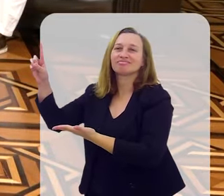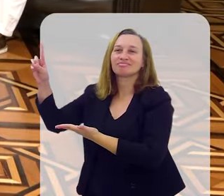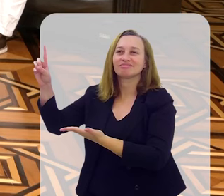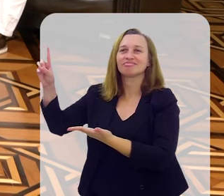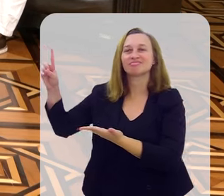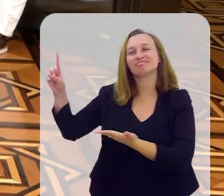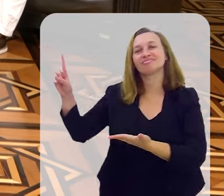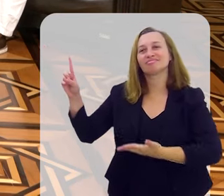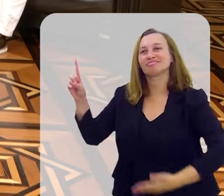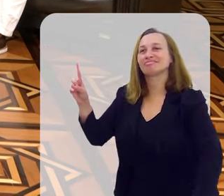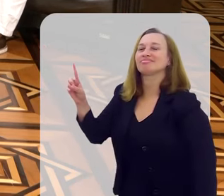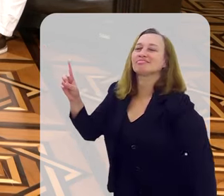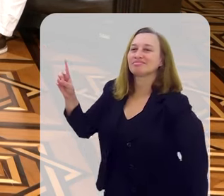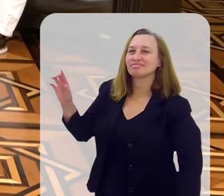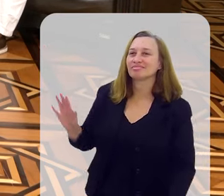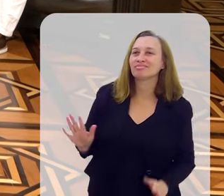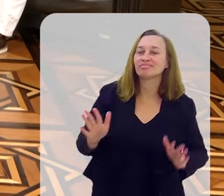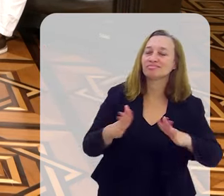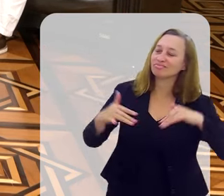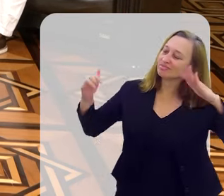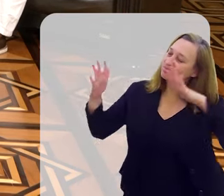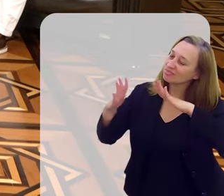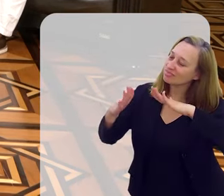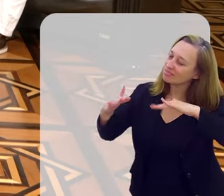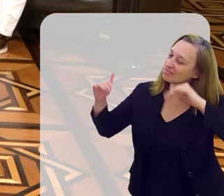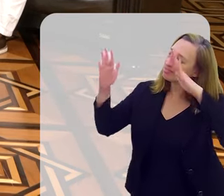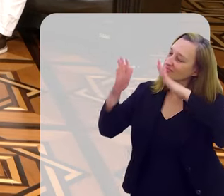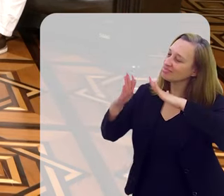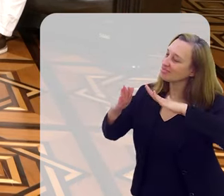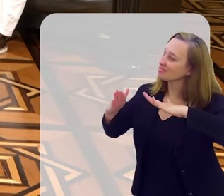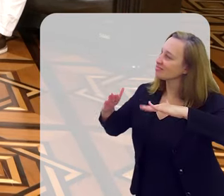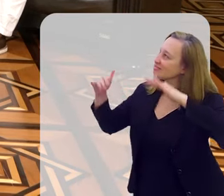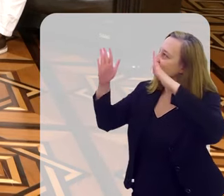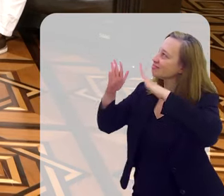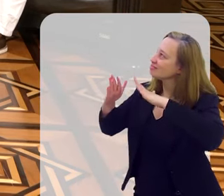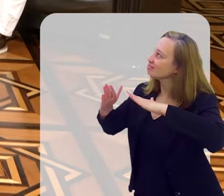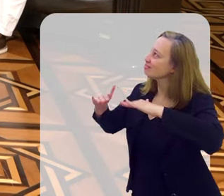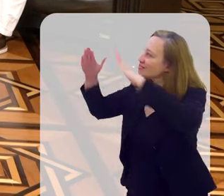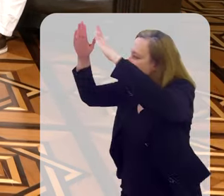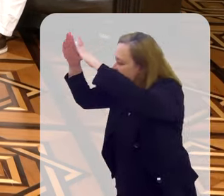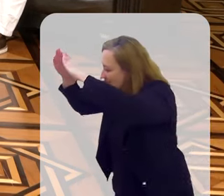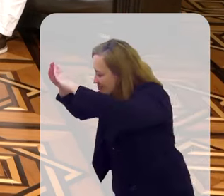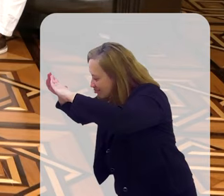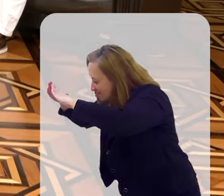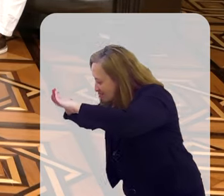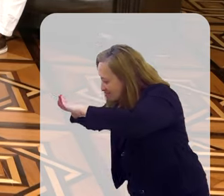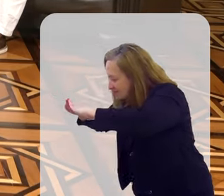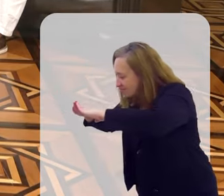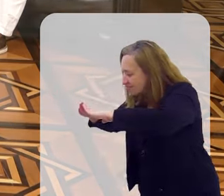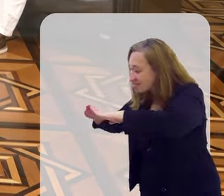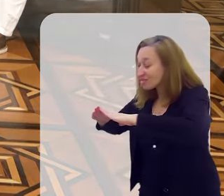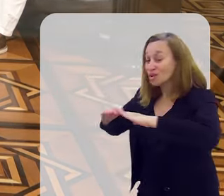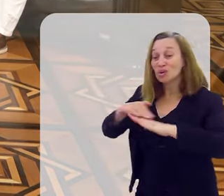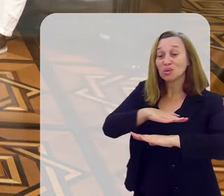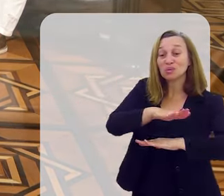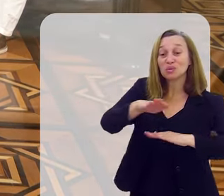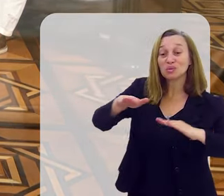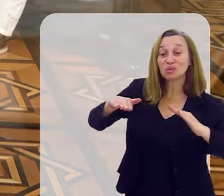Se os anjos te adorar, também